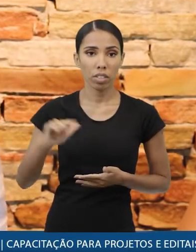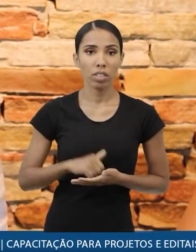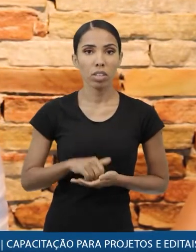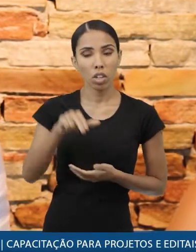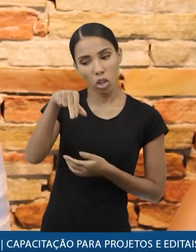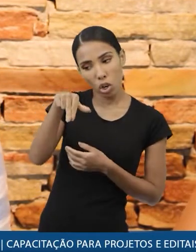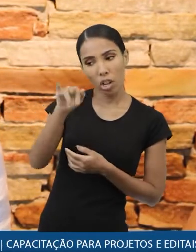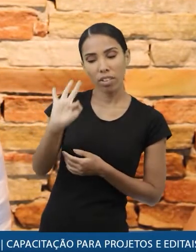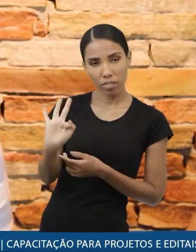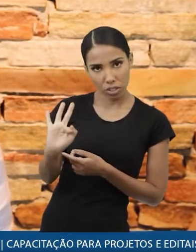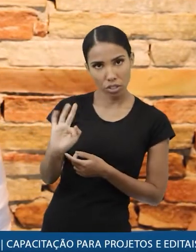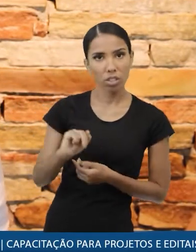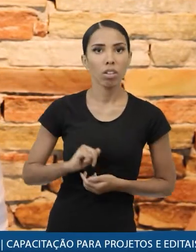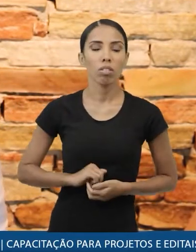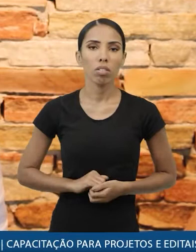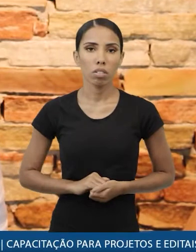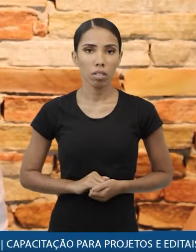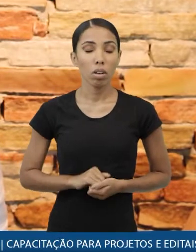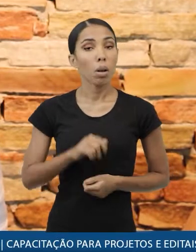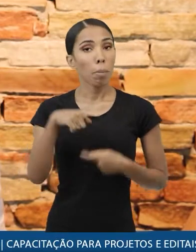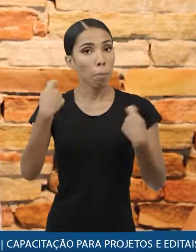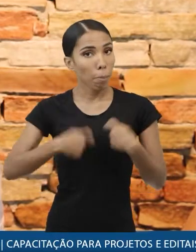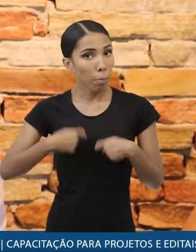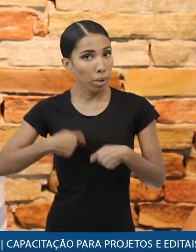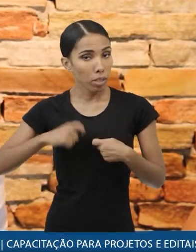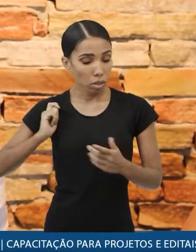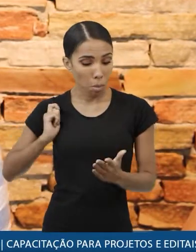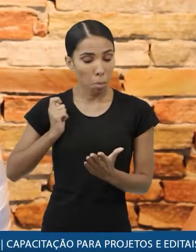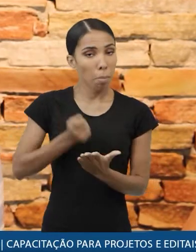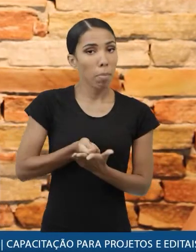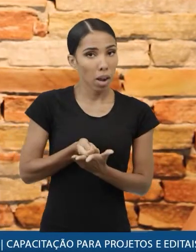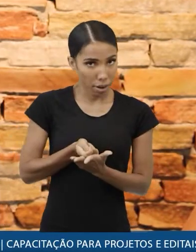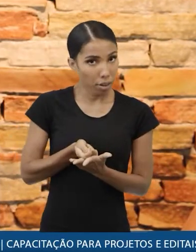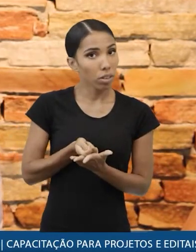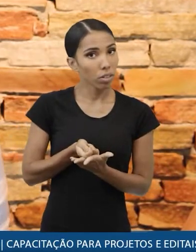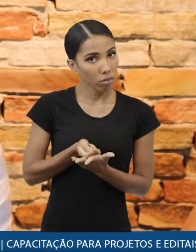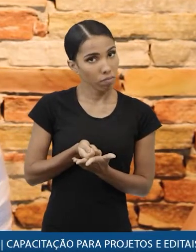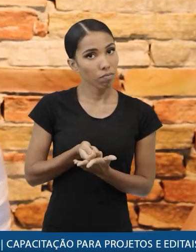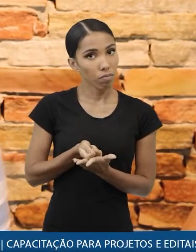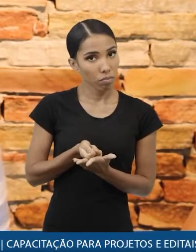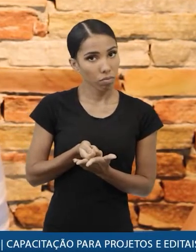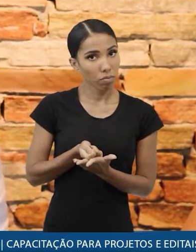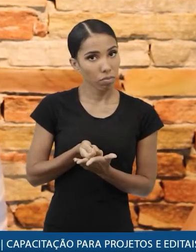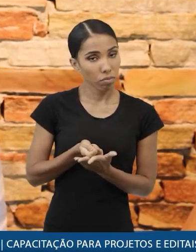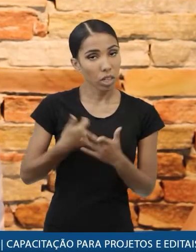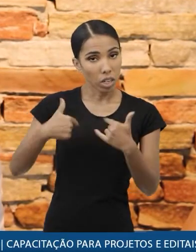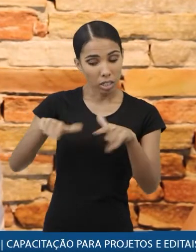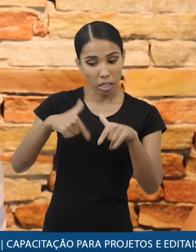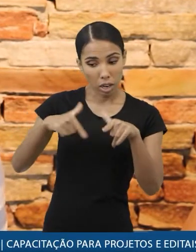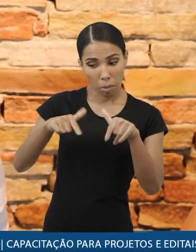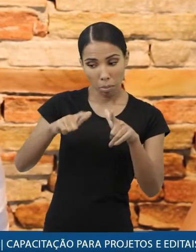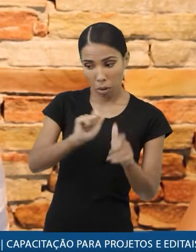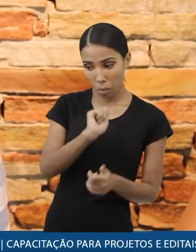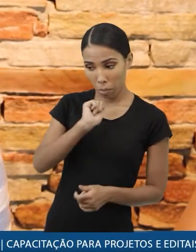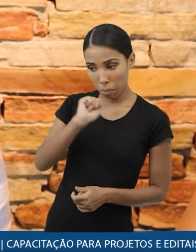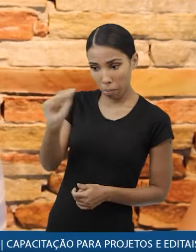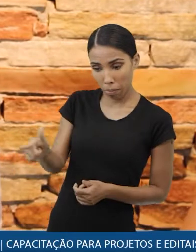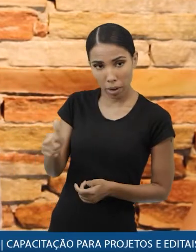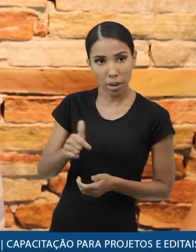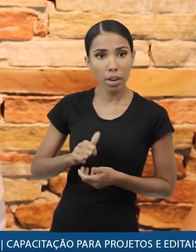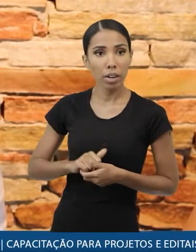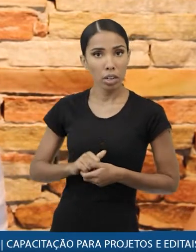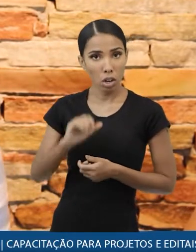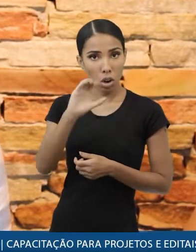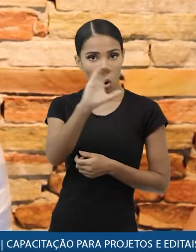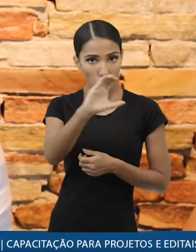Nota fiscal Exato Você tem que fazer o pagamento do serviço para quem emitiu a nota para